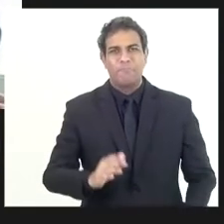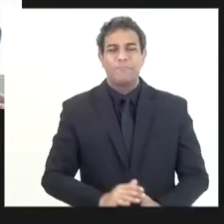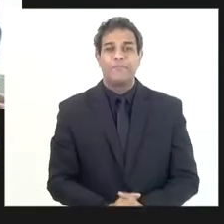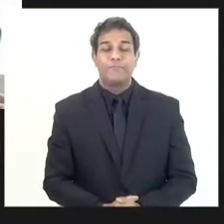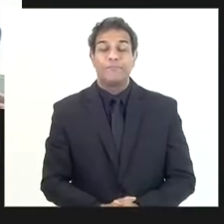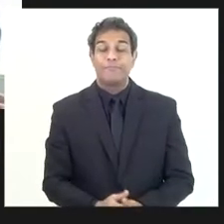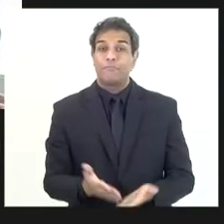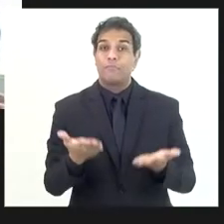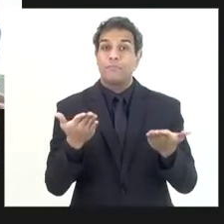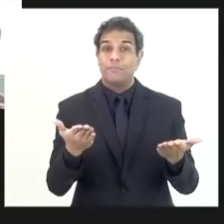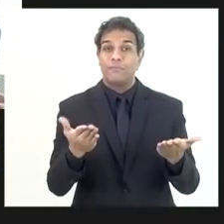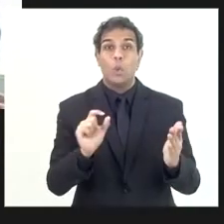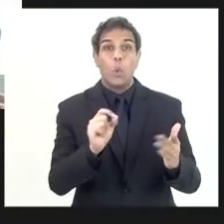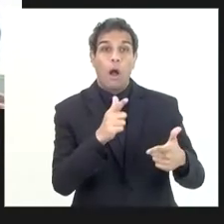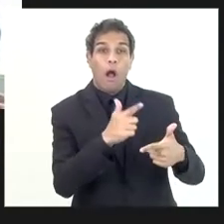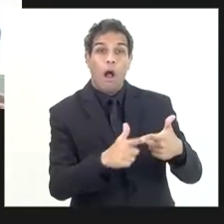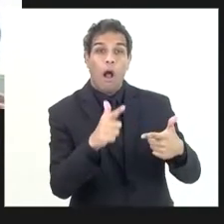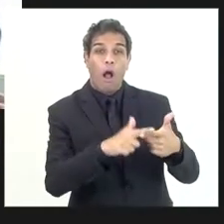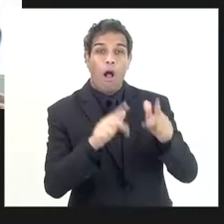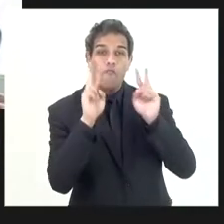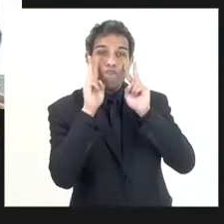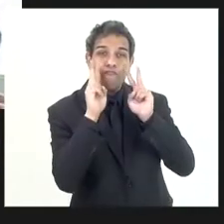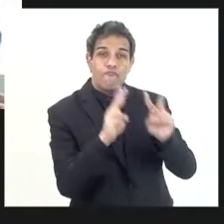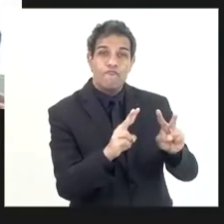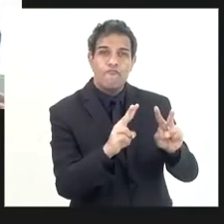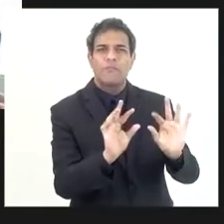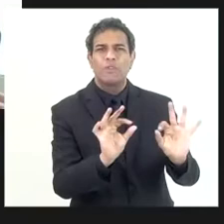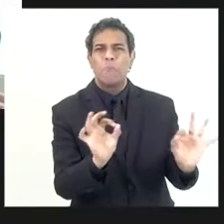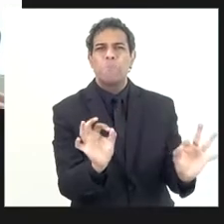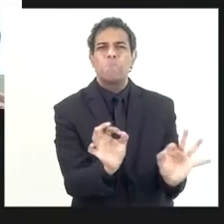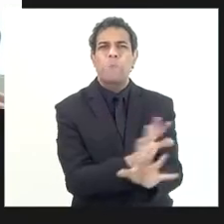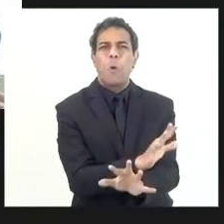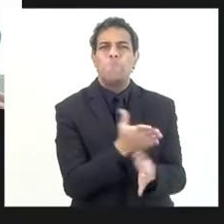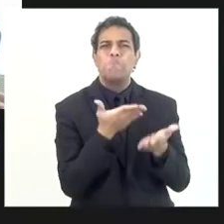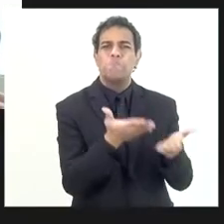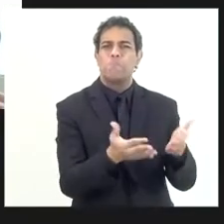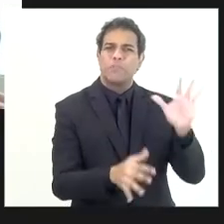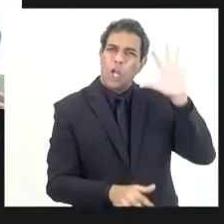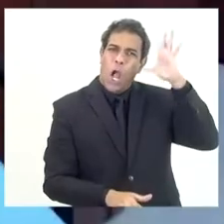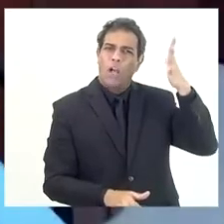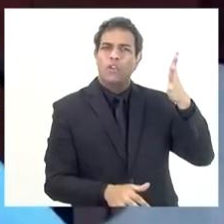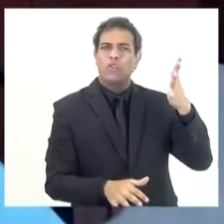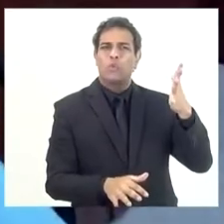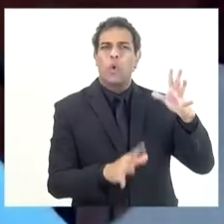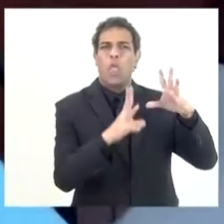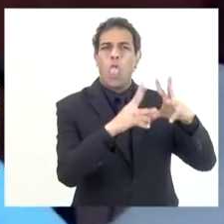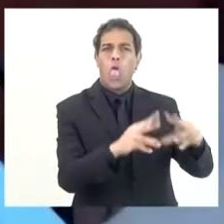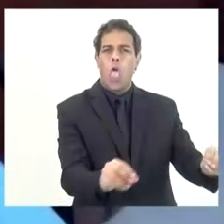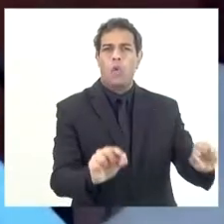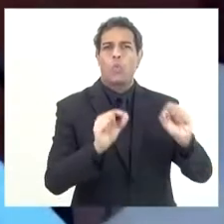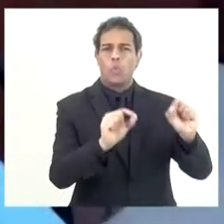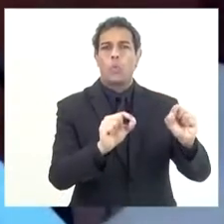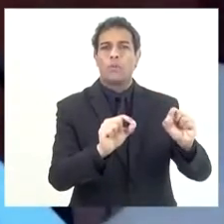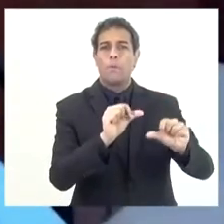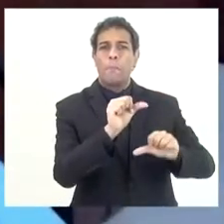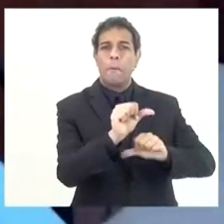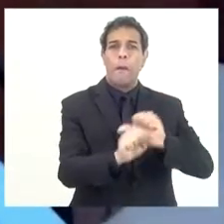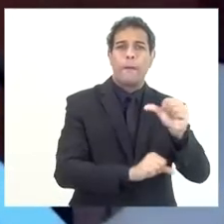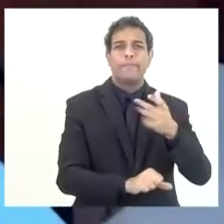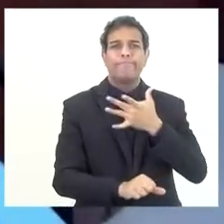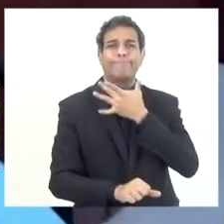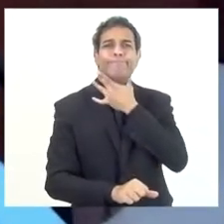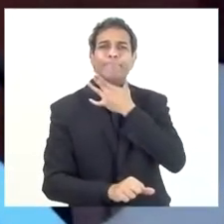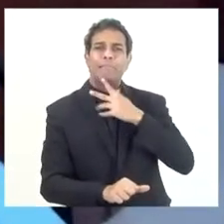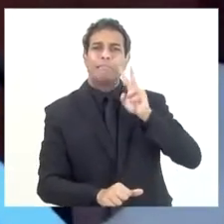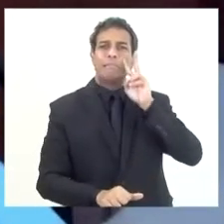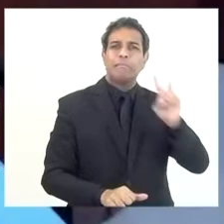então esse problema, na verdade, já foi, já passou a crise da modificação na